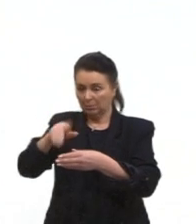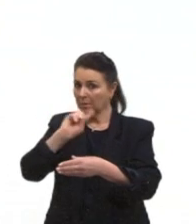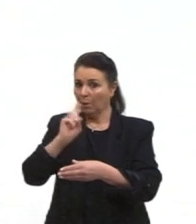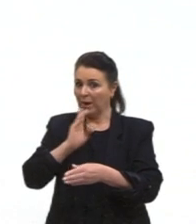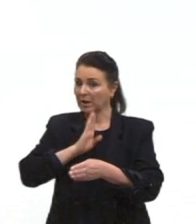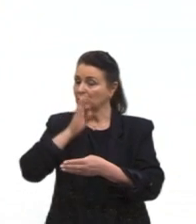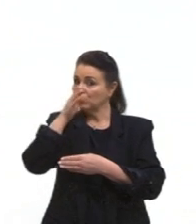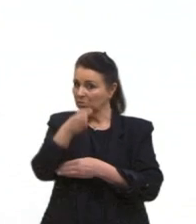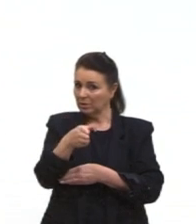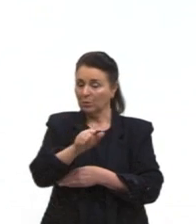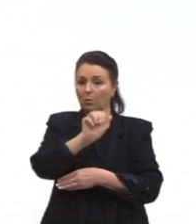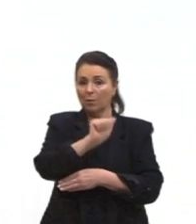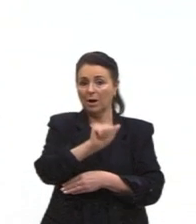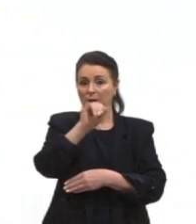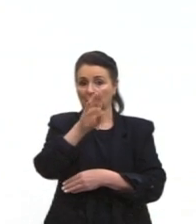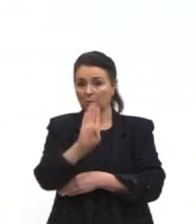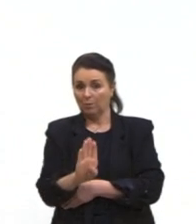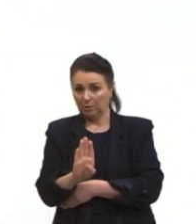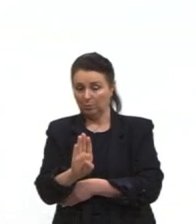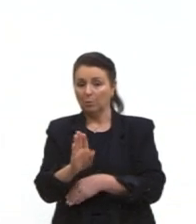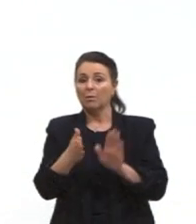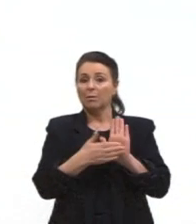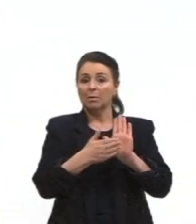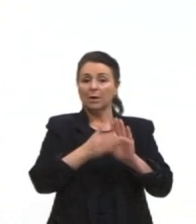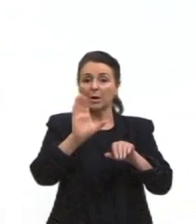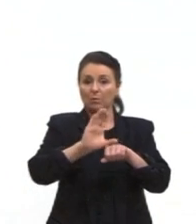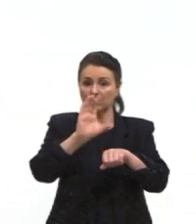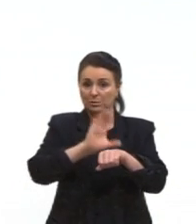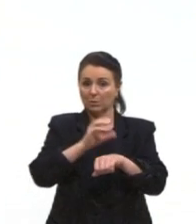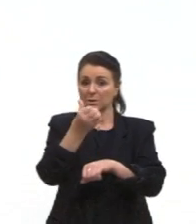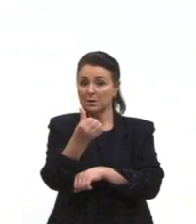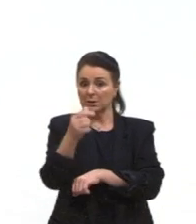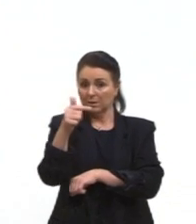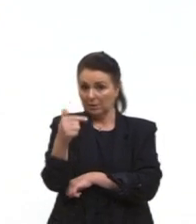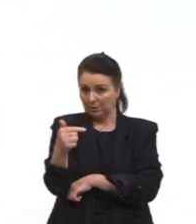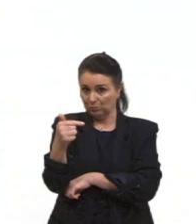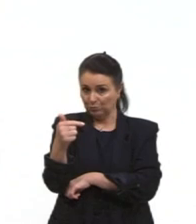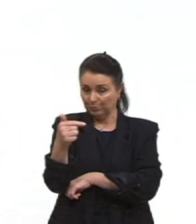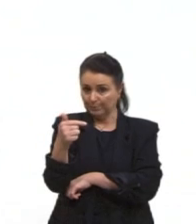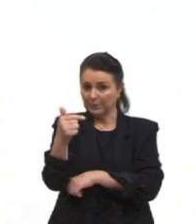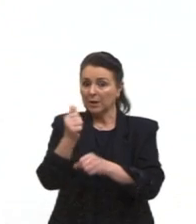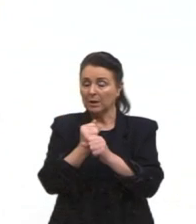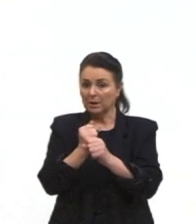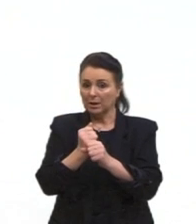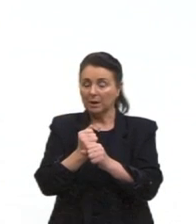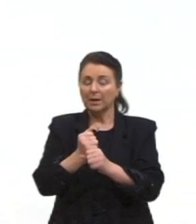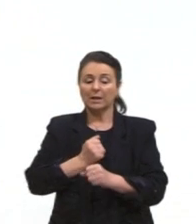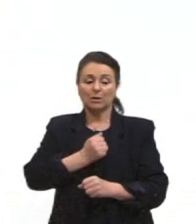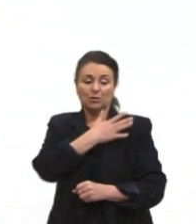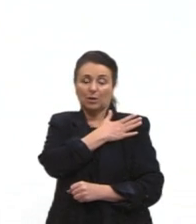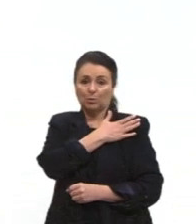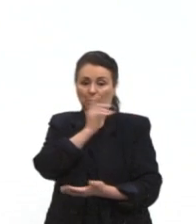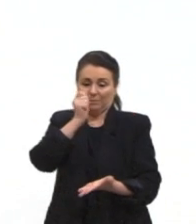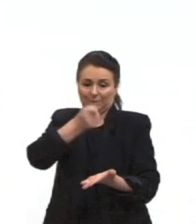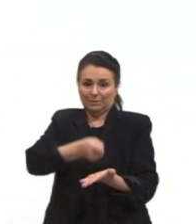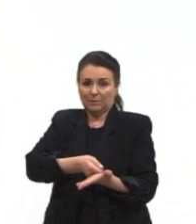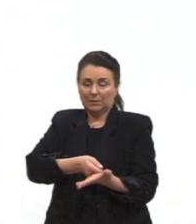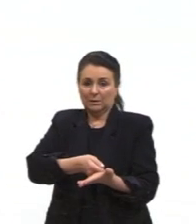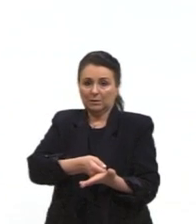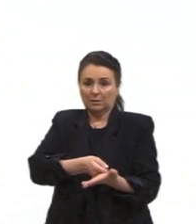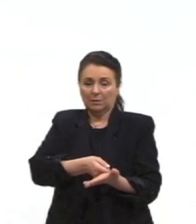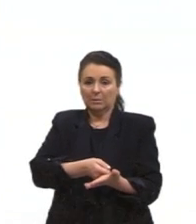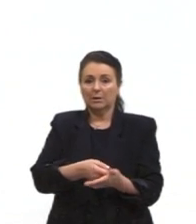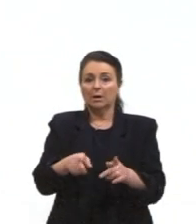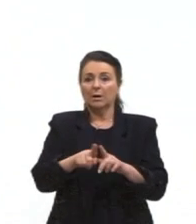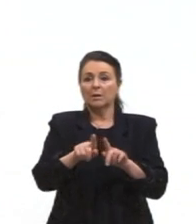O AI-4 prepara a Constituição de 67, que vai ser a da ditadura militar. Aqui, uma outra matéria